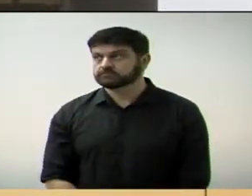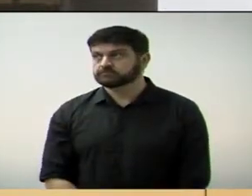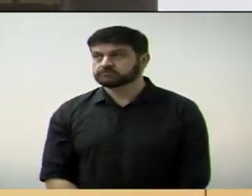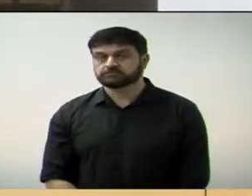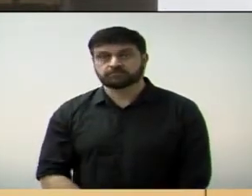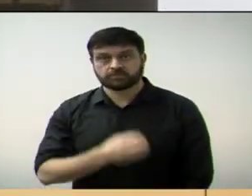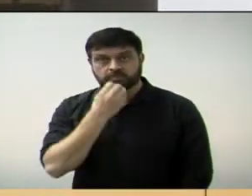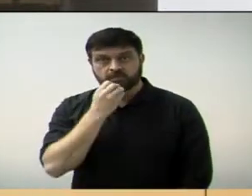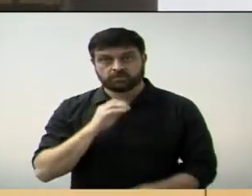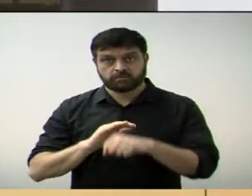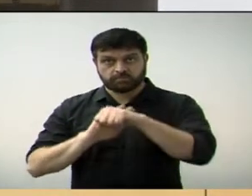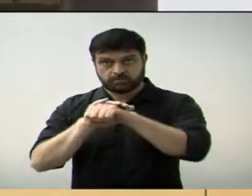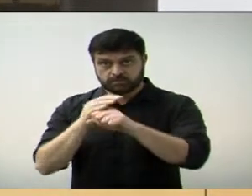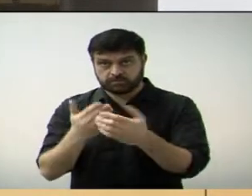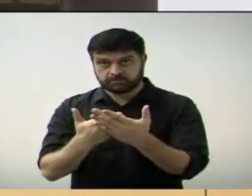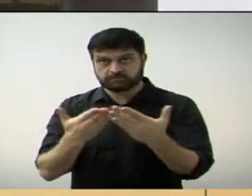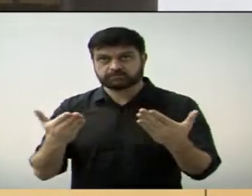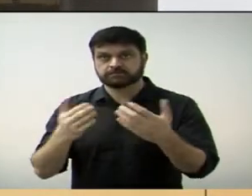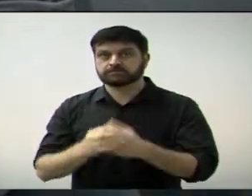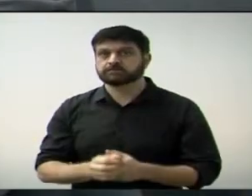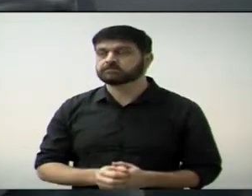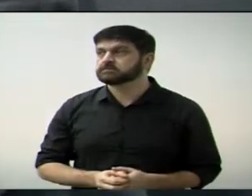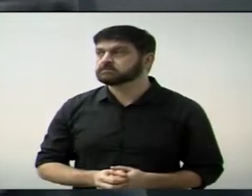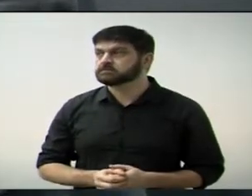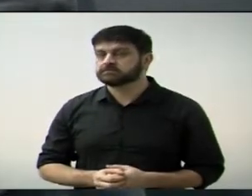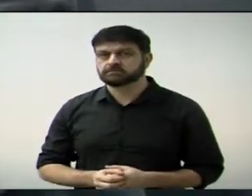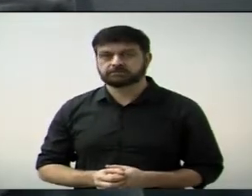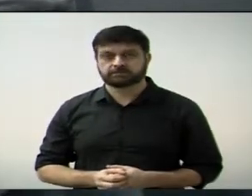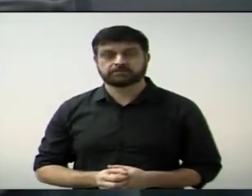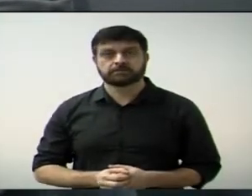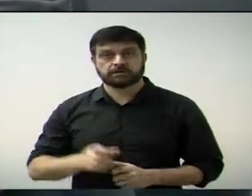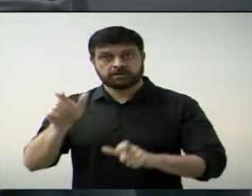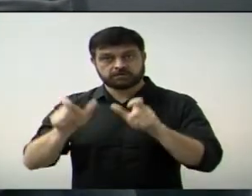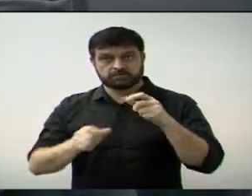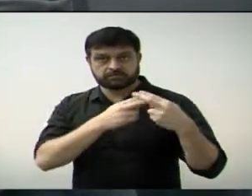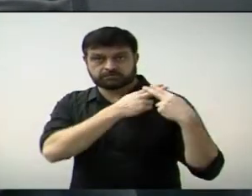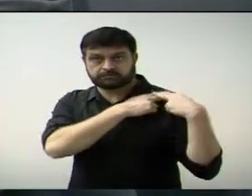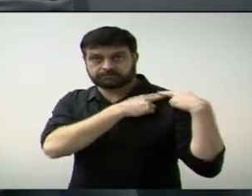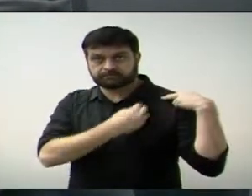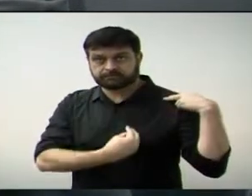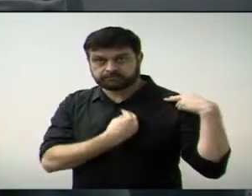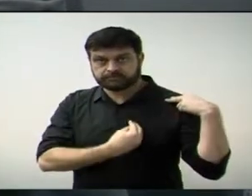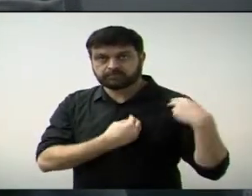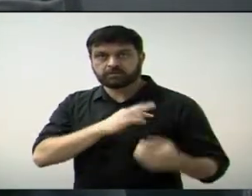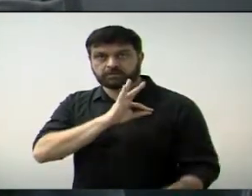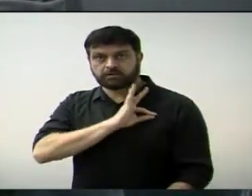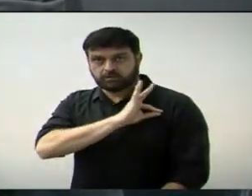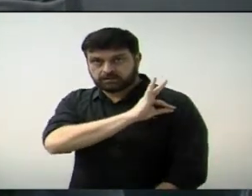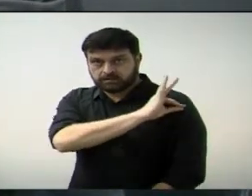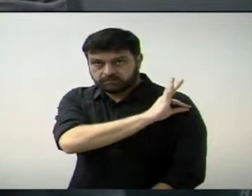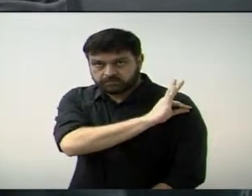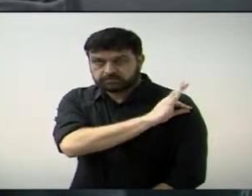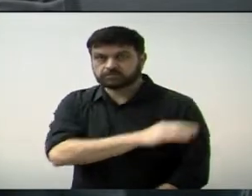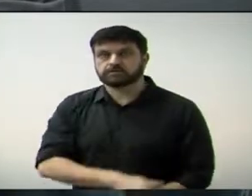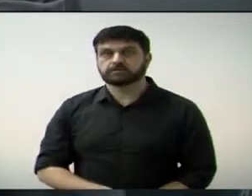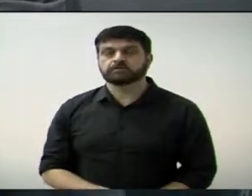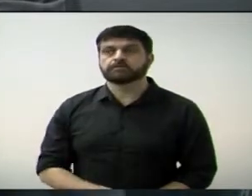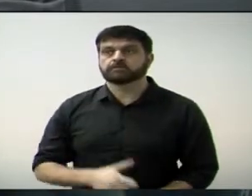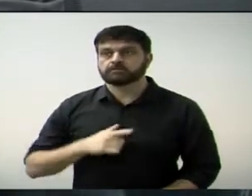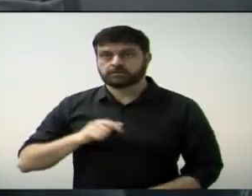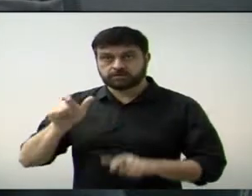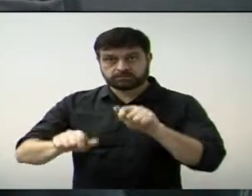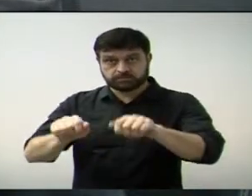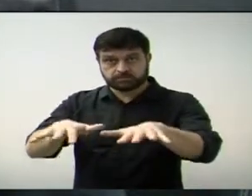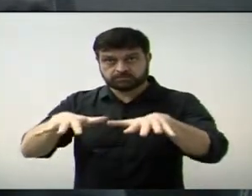Boa noite a todos. Boa noite às autoridades aqui presentes, à Guarda Municipal, à população